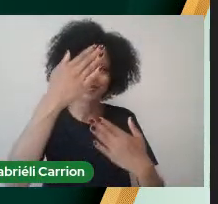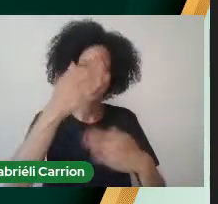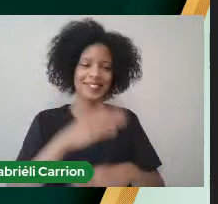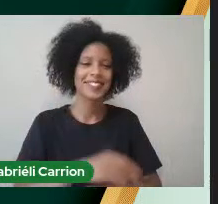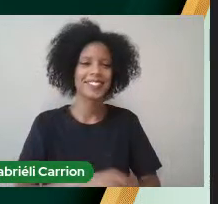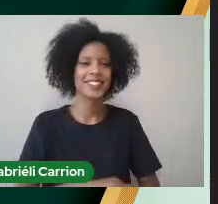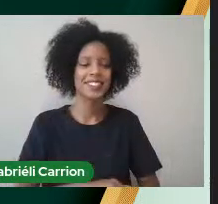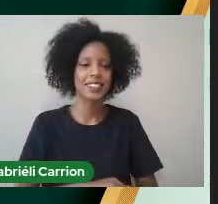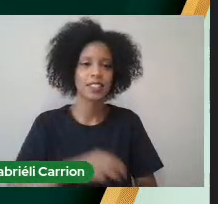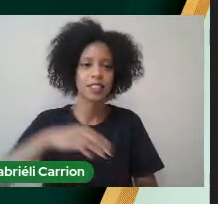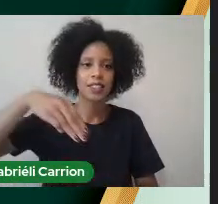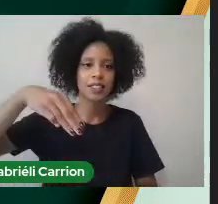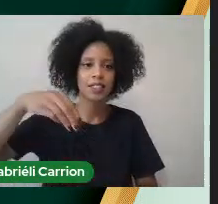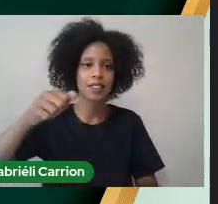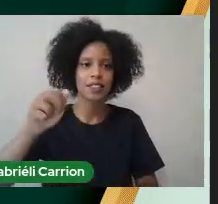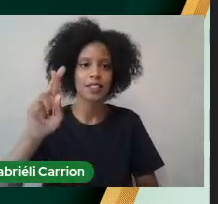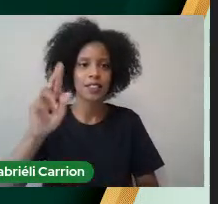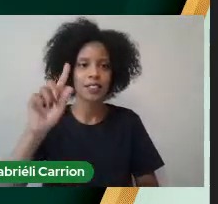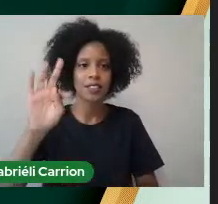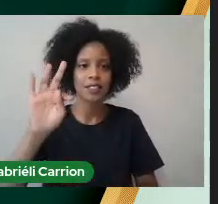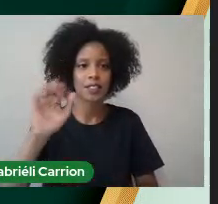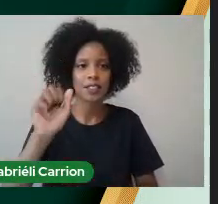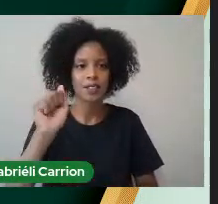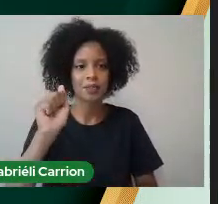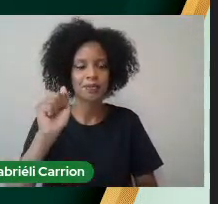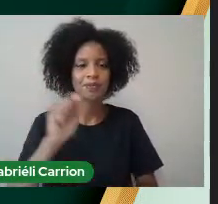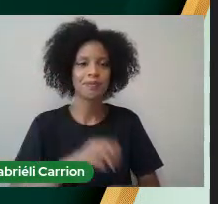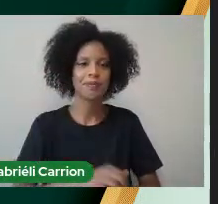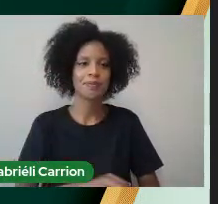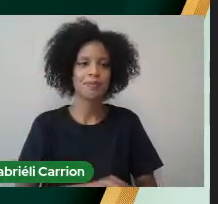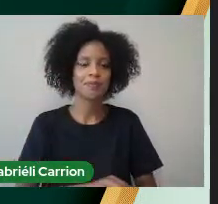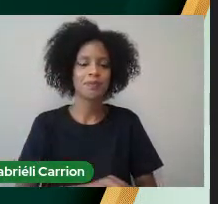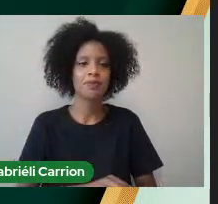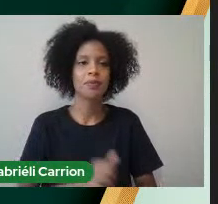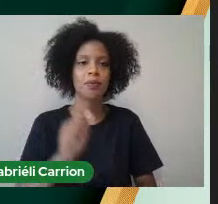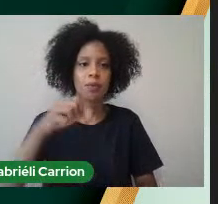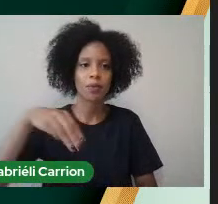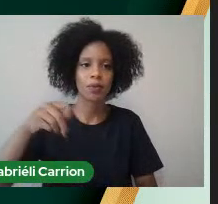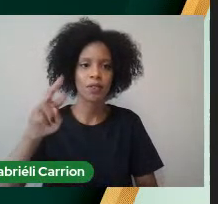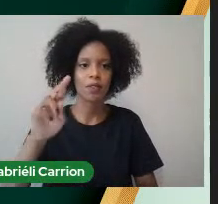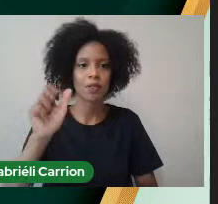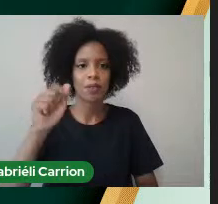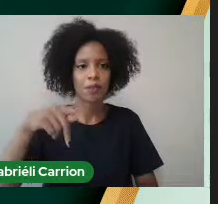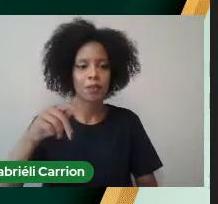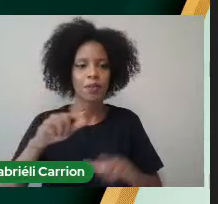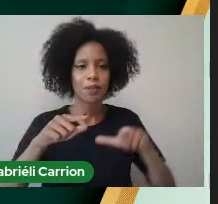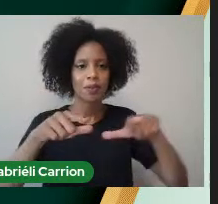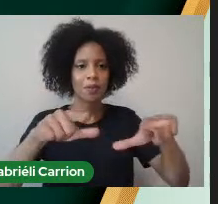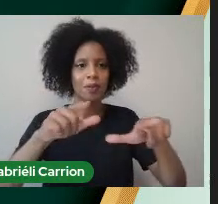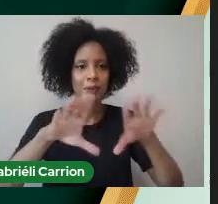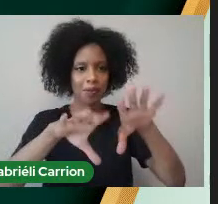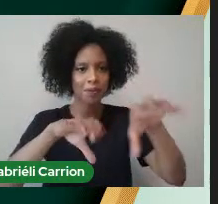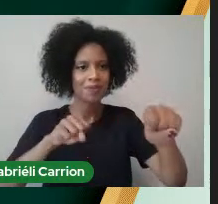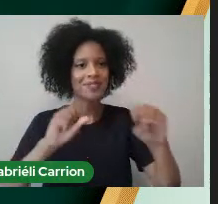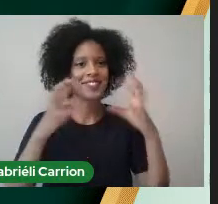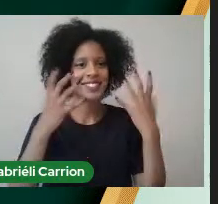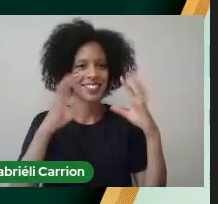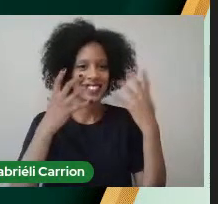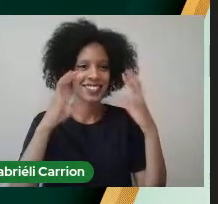Marta Vieira Alves Marta Vieira Alves Confira o tio Grau Parabéns Parabéns